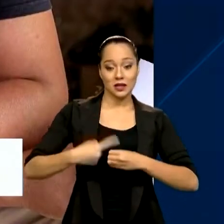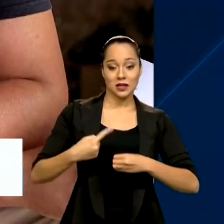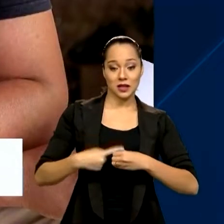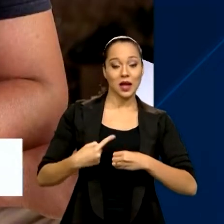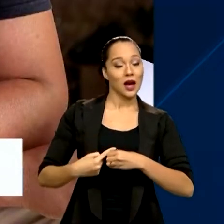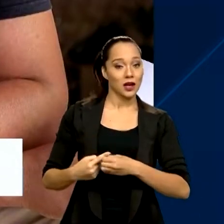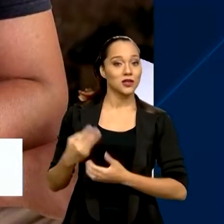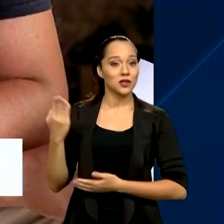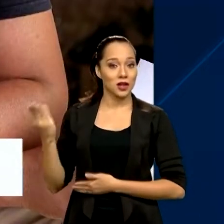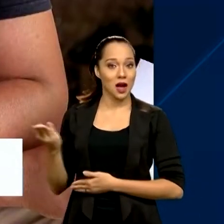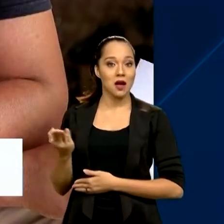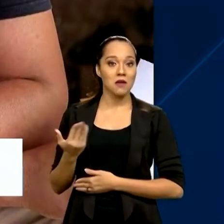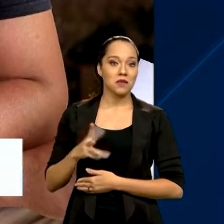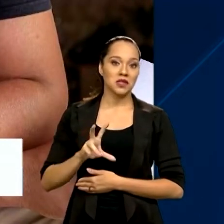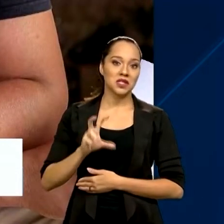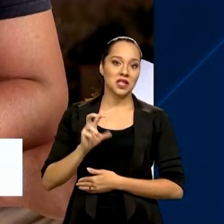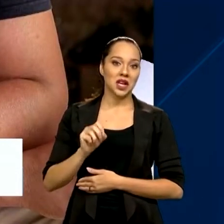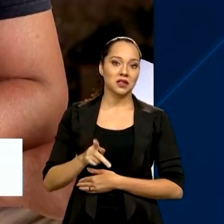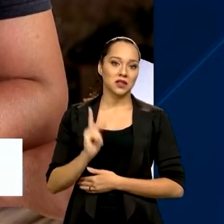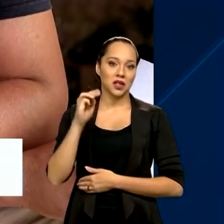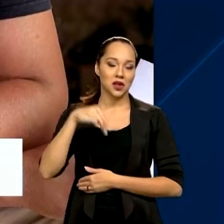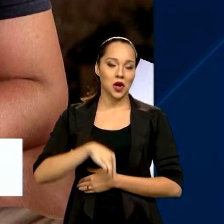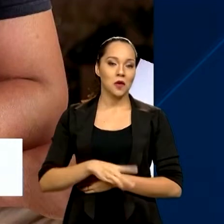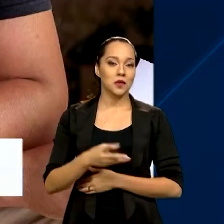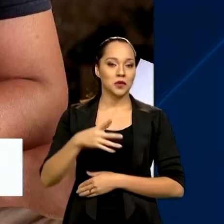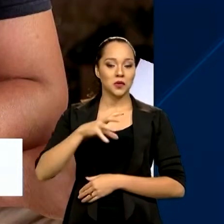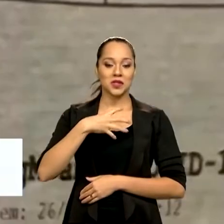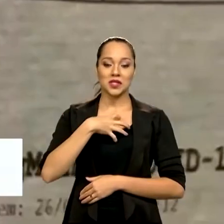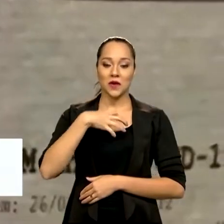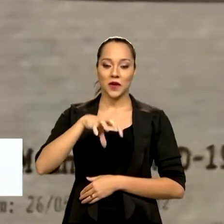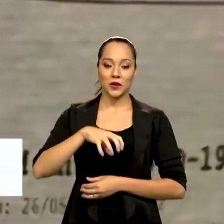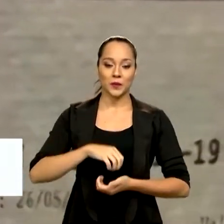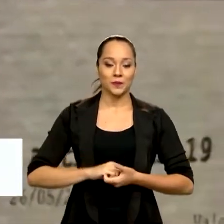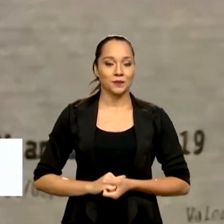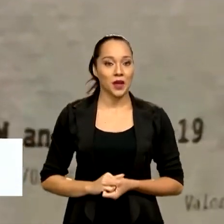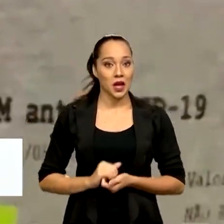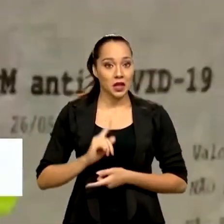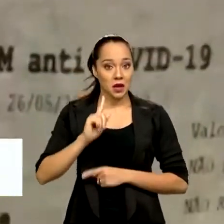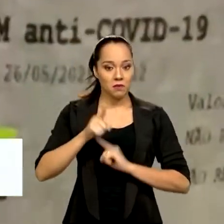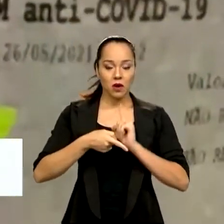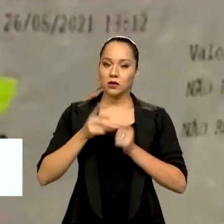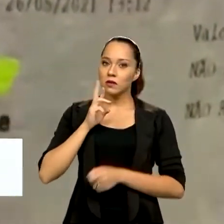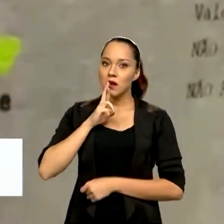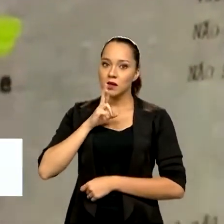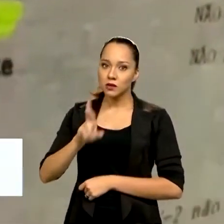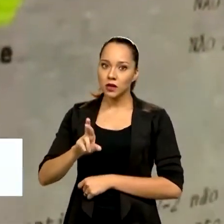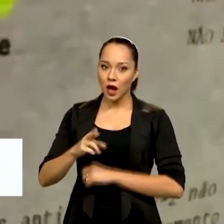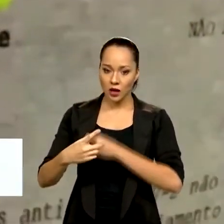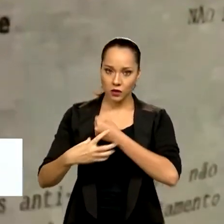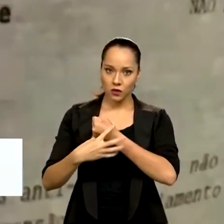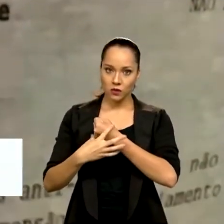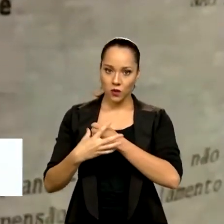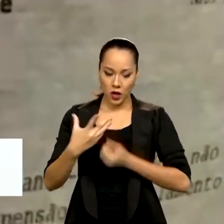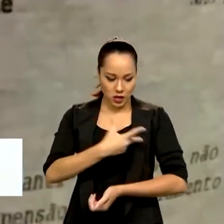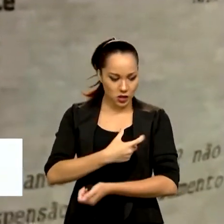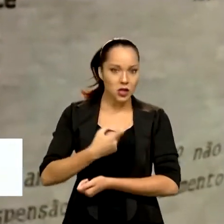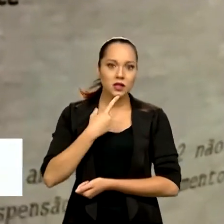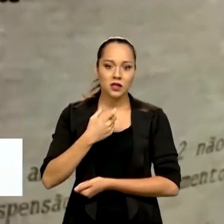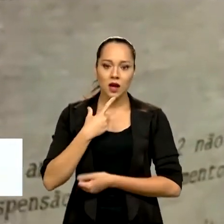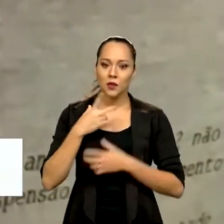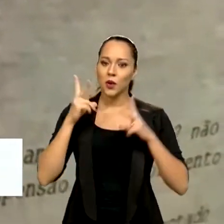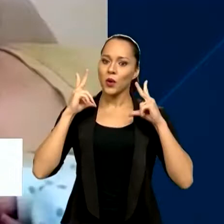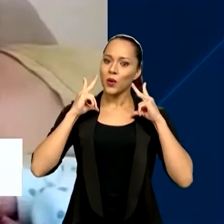de Direcê, a cerca de 500 quilômetros de Salvador. Quando veio o resultado do exame do bebê, o